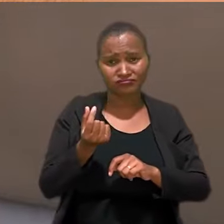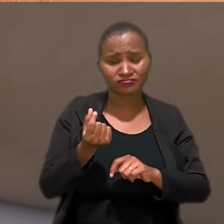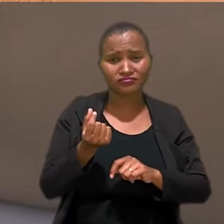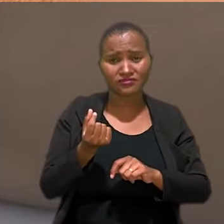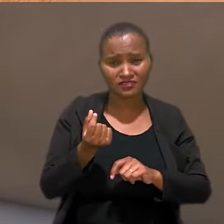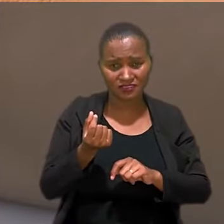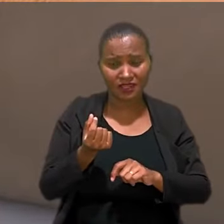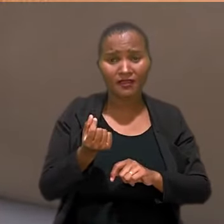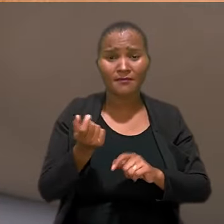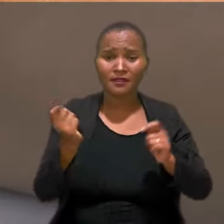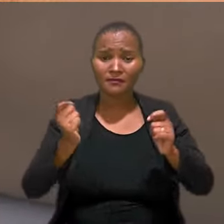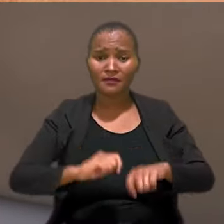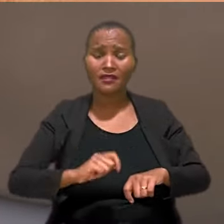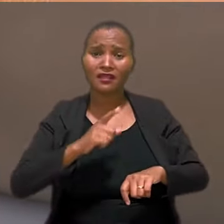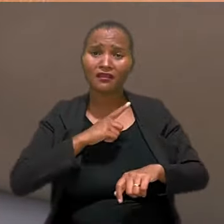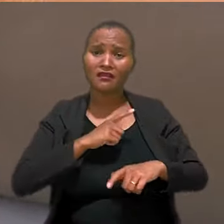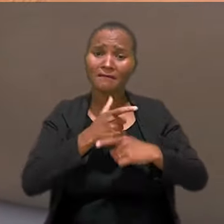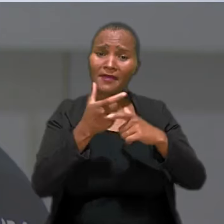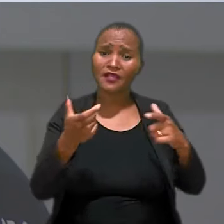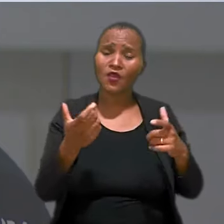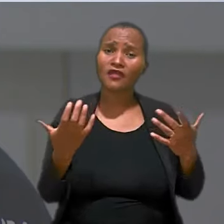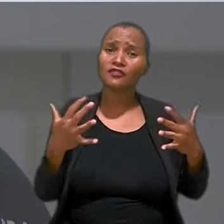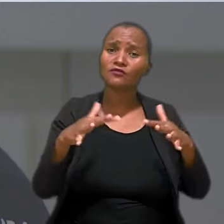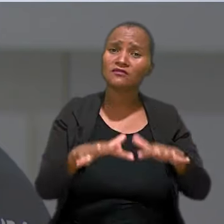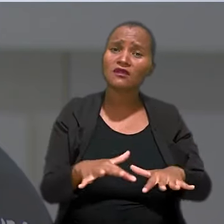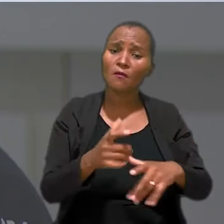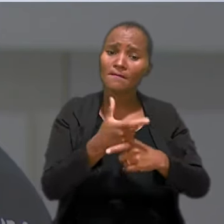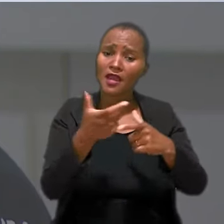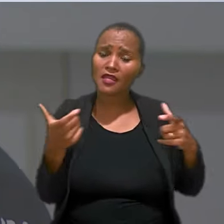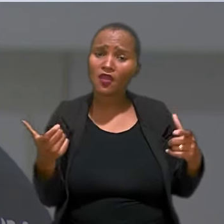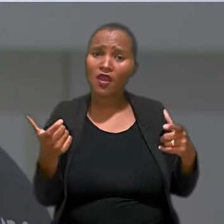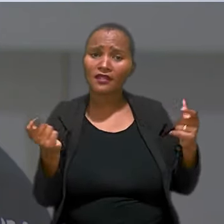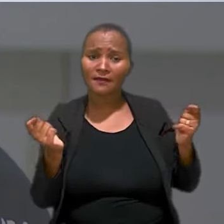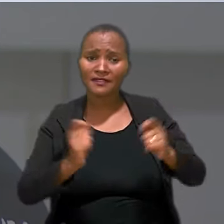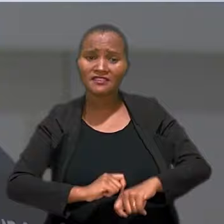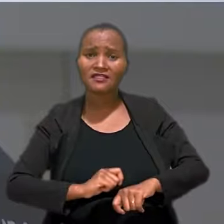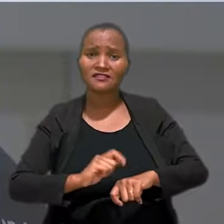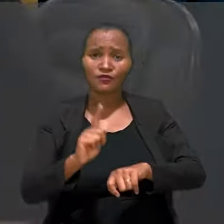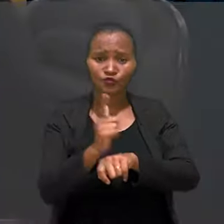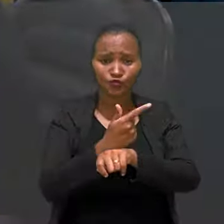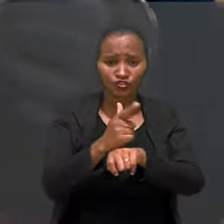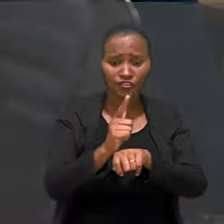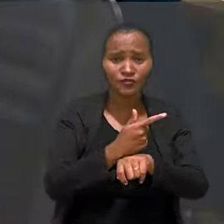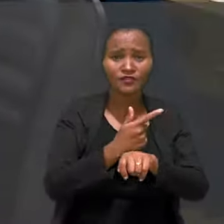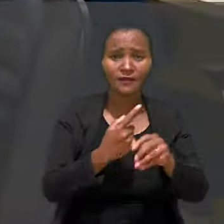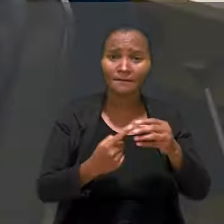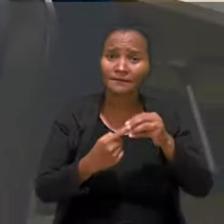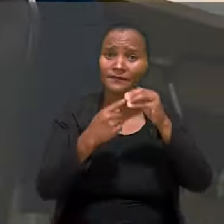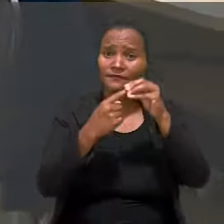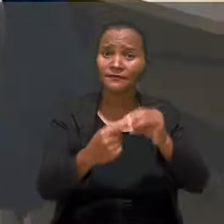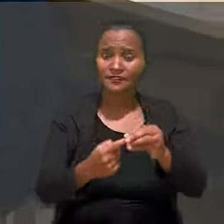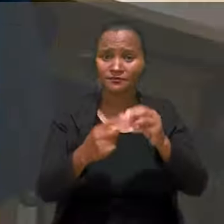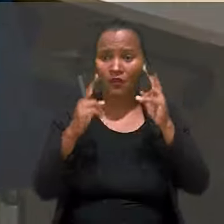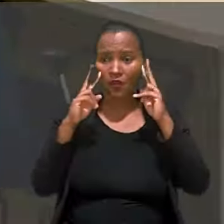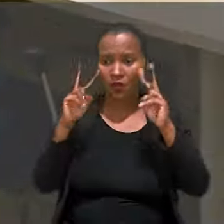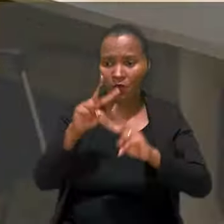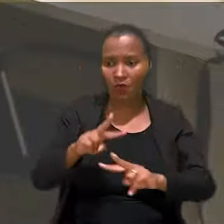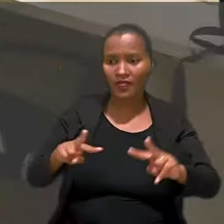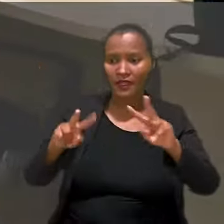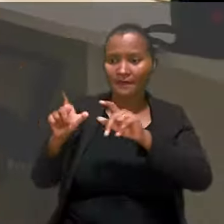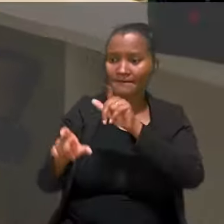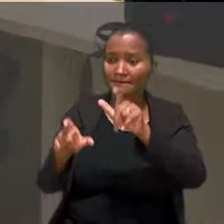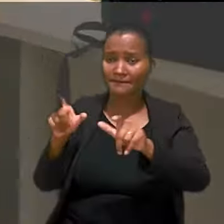para que permita que haja uma maior inclusão, maior capacitação dos gestores, principalmente para olhar pessoas negras